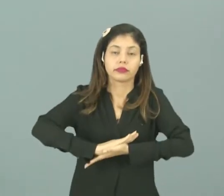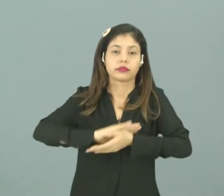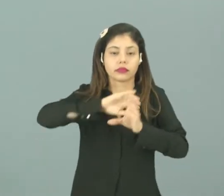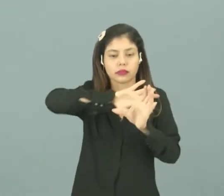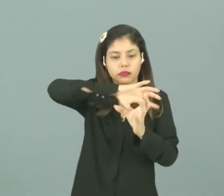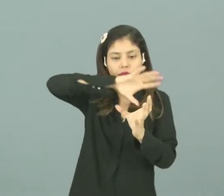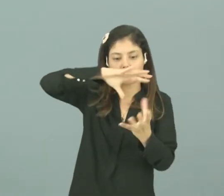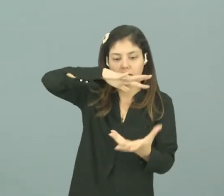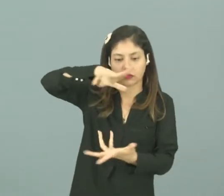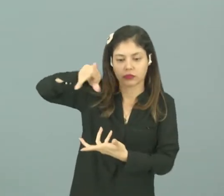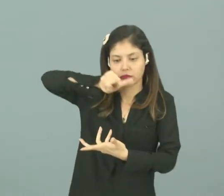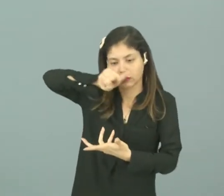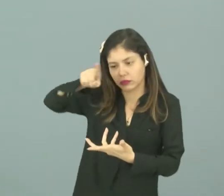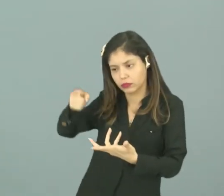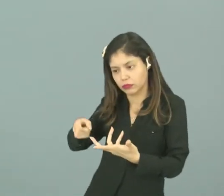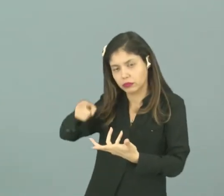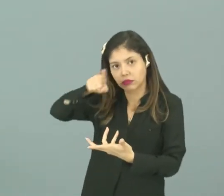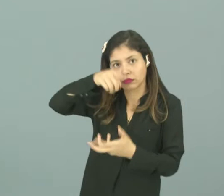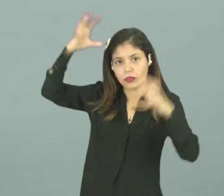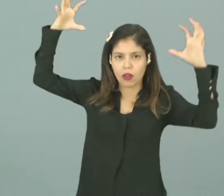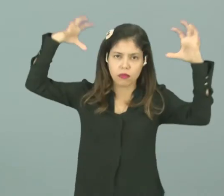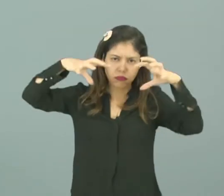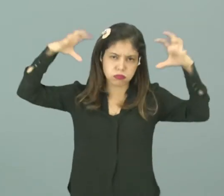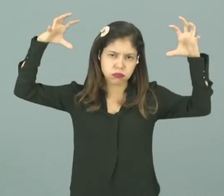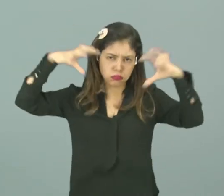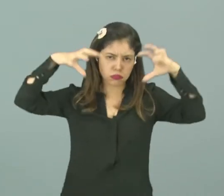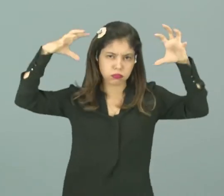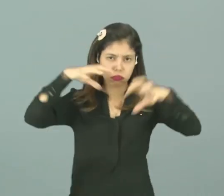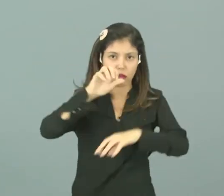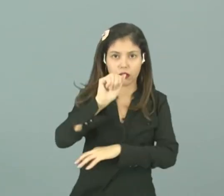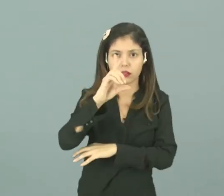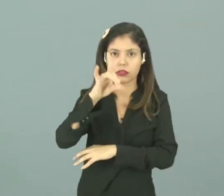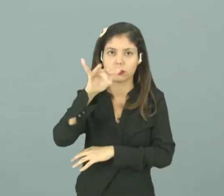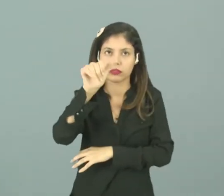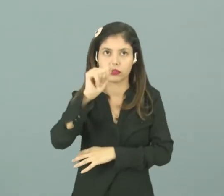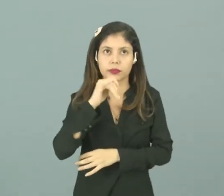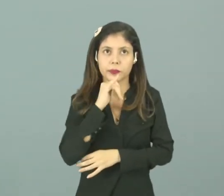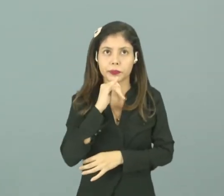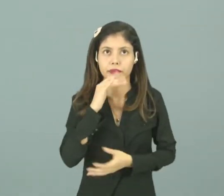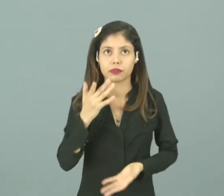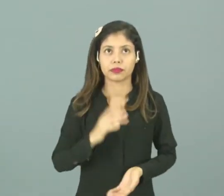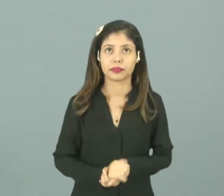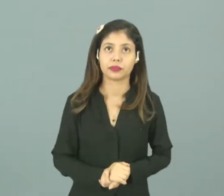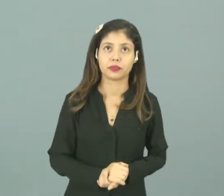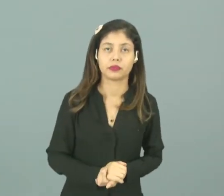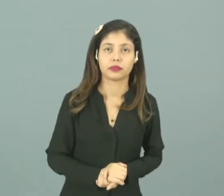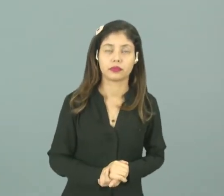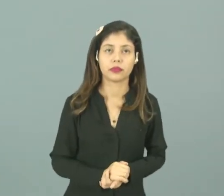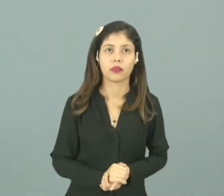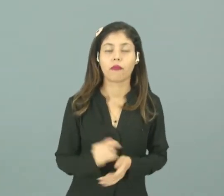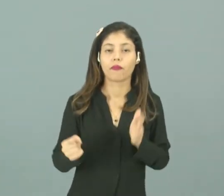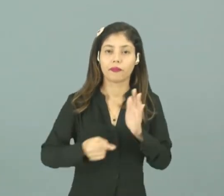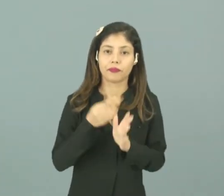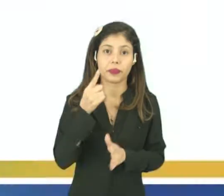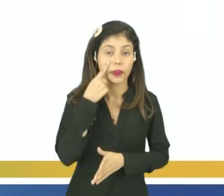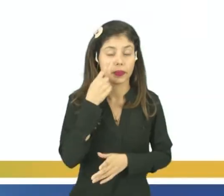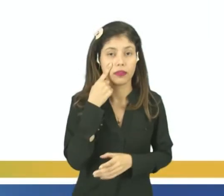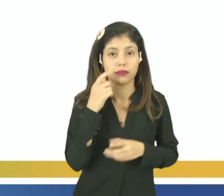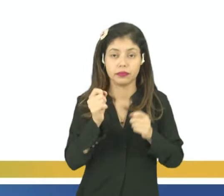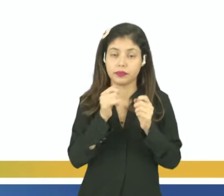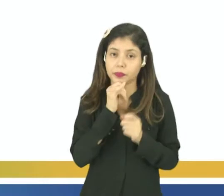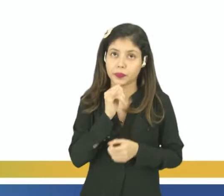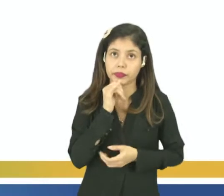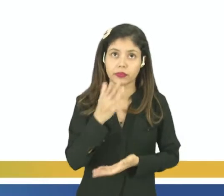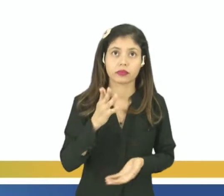e temos também a chuva ácida como uma das consequências da interferência humana. Uma interferência que a gente pode ver aqui nesse